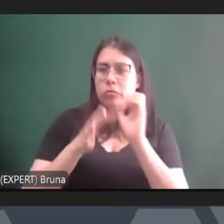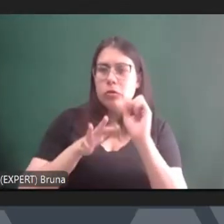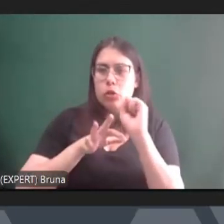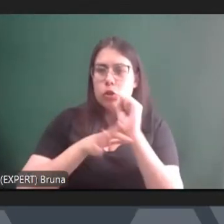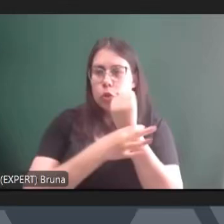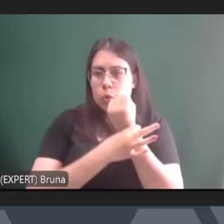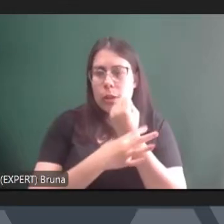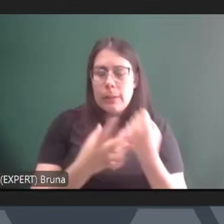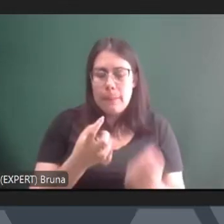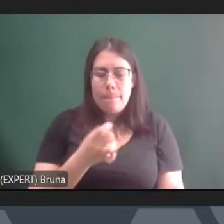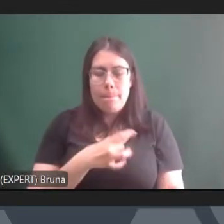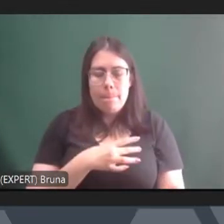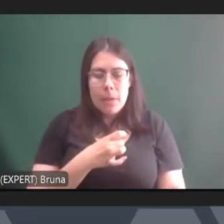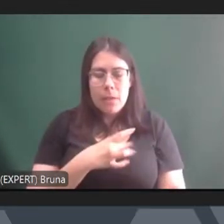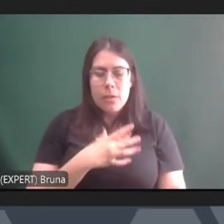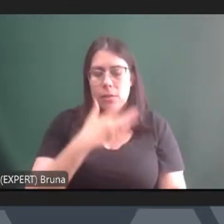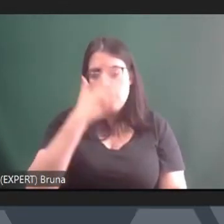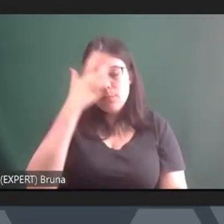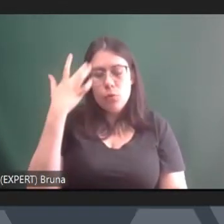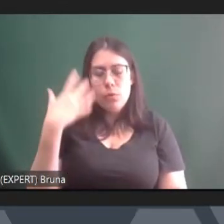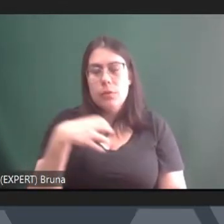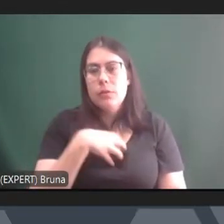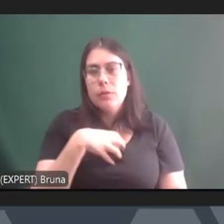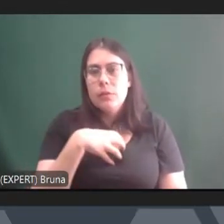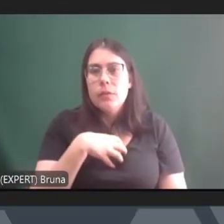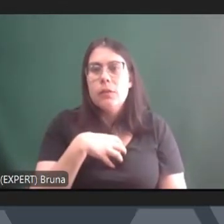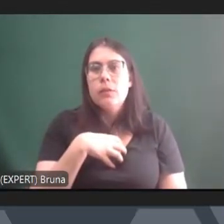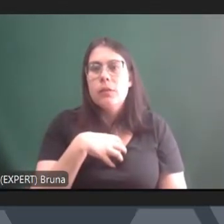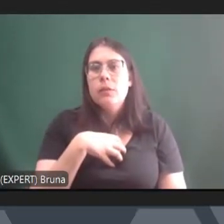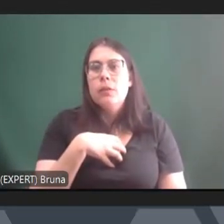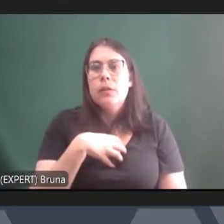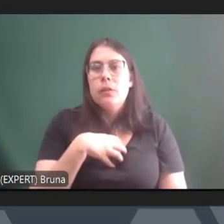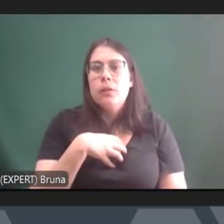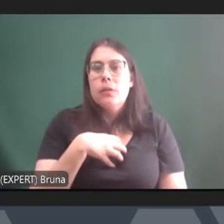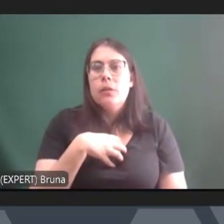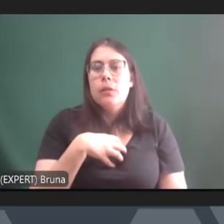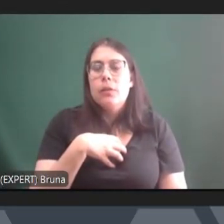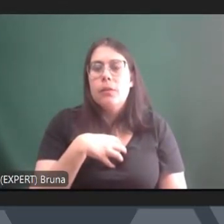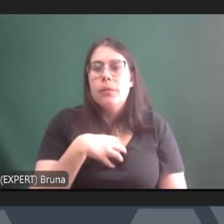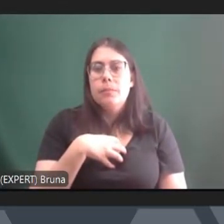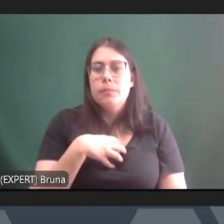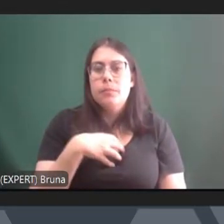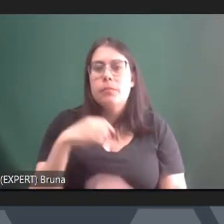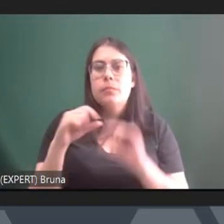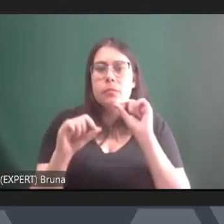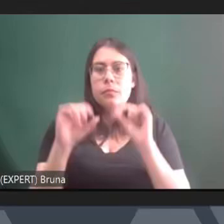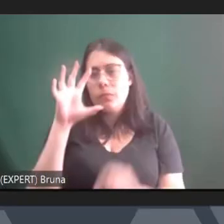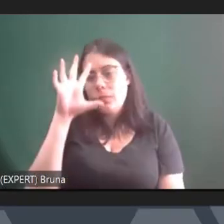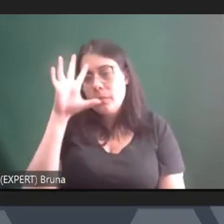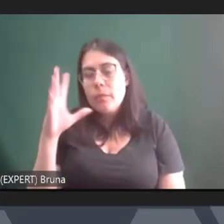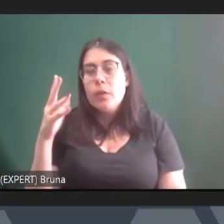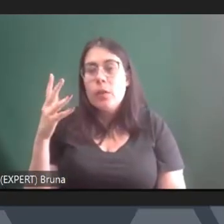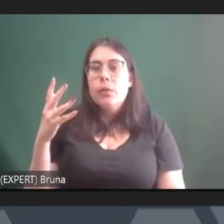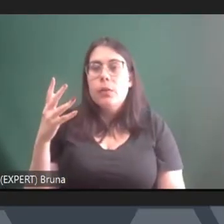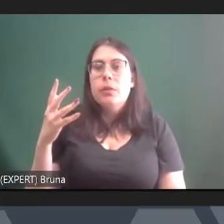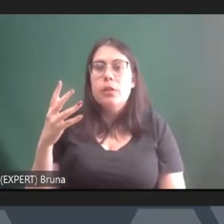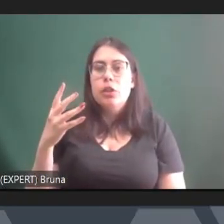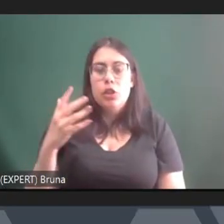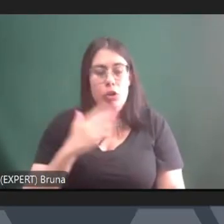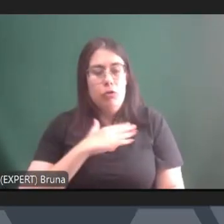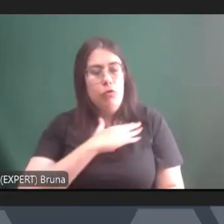medo que as pessoas sentem frente a esse discurso sedutor que se perpetua desde a ditadura